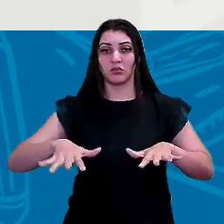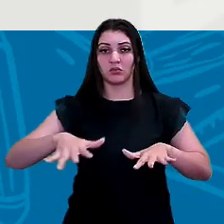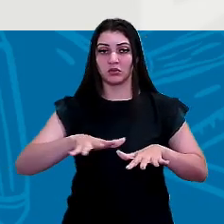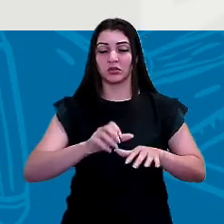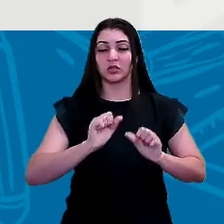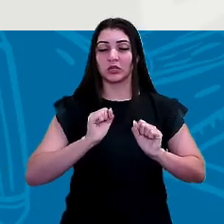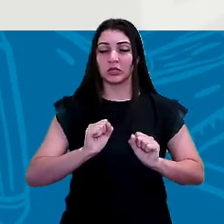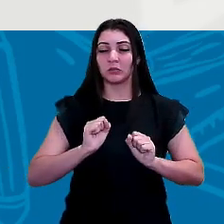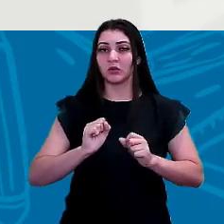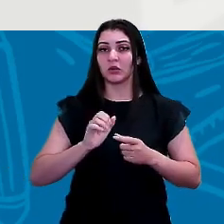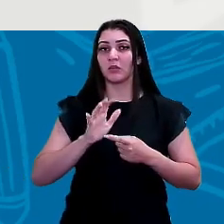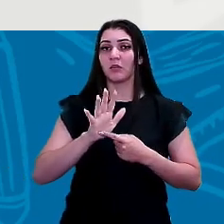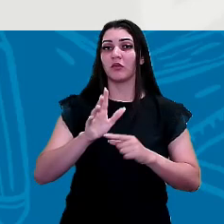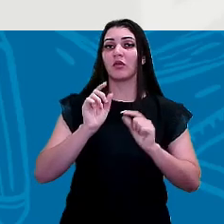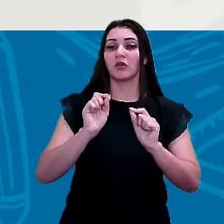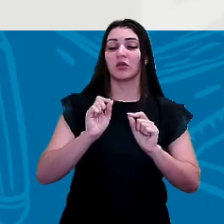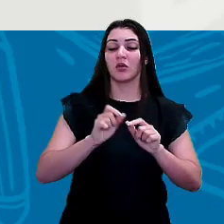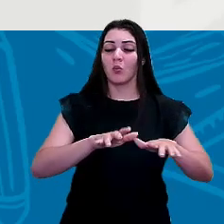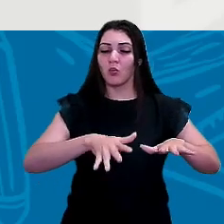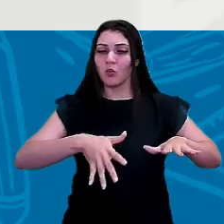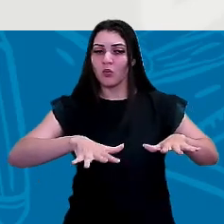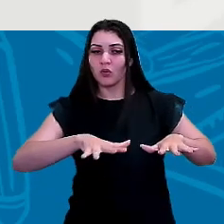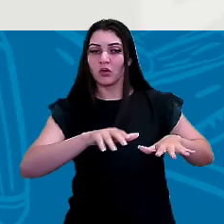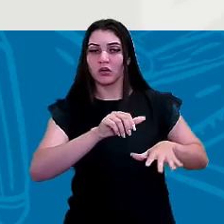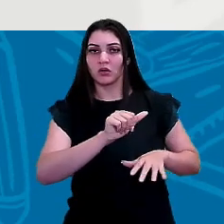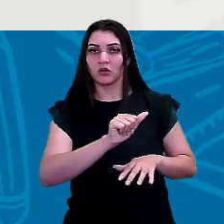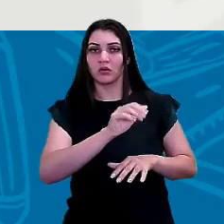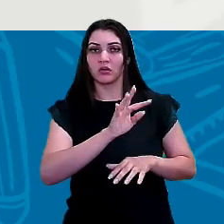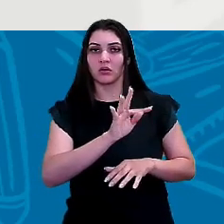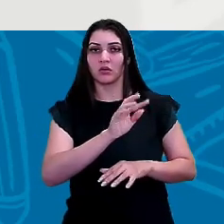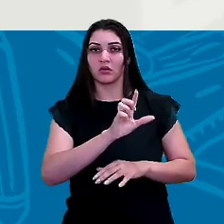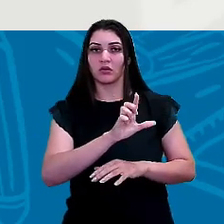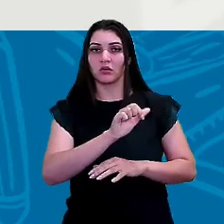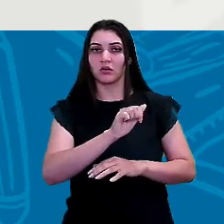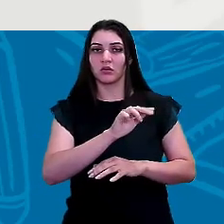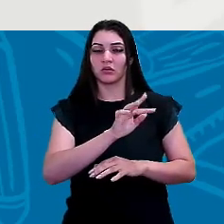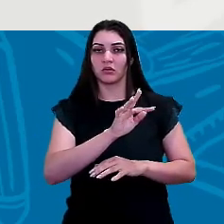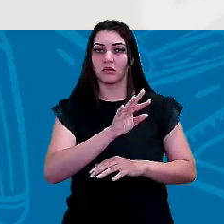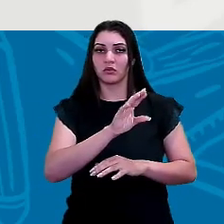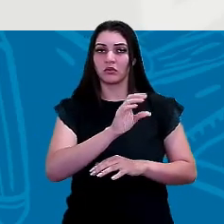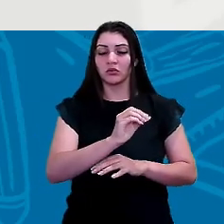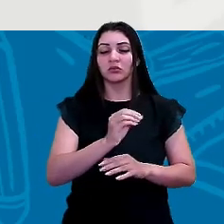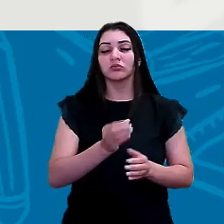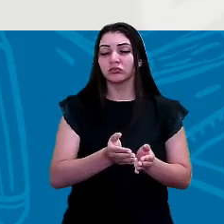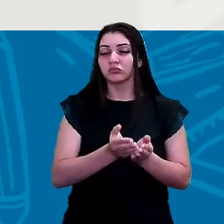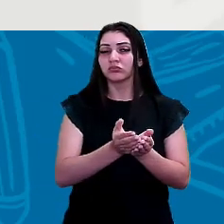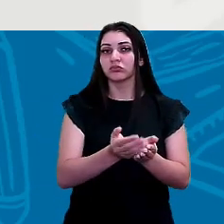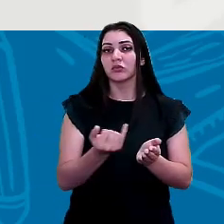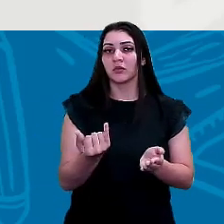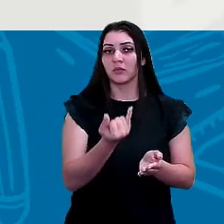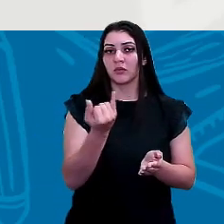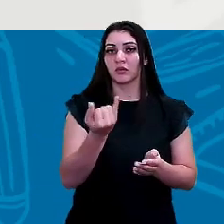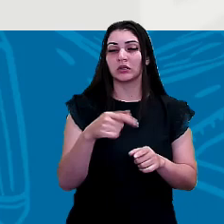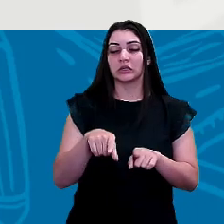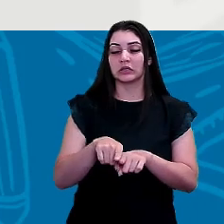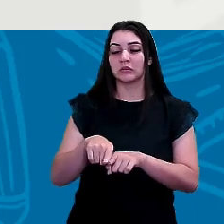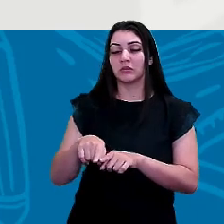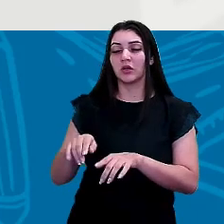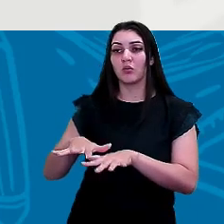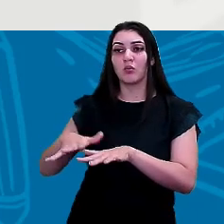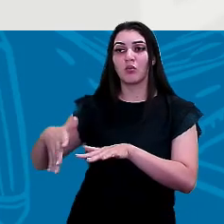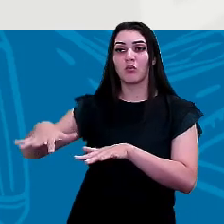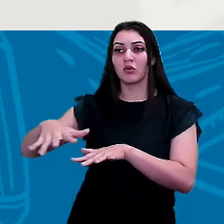citar, o Oceano Atlântico, pela sua localização, uma importante rota de tráfego, e também o Oceano